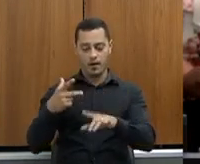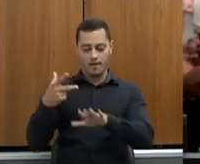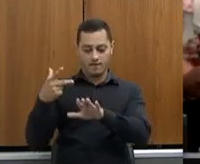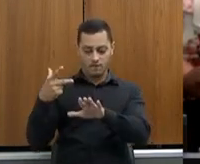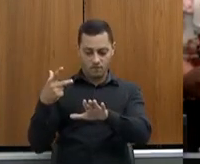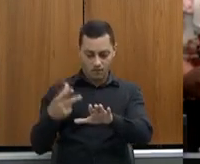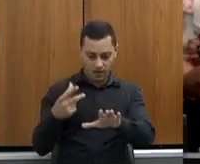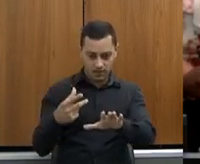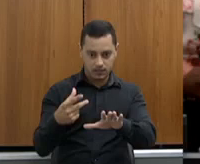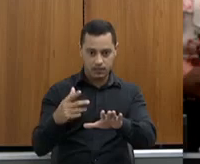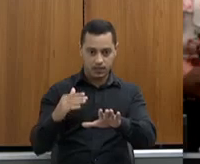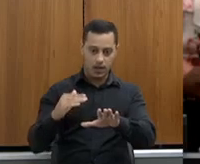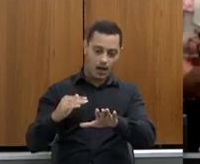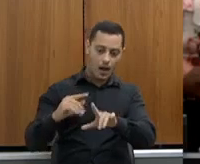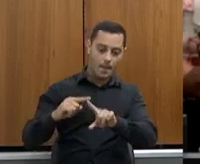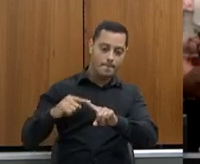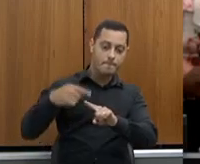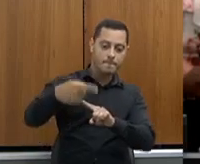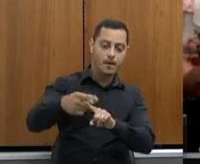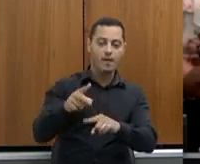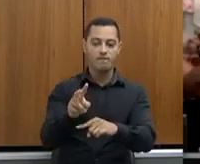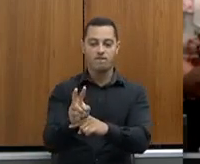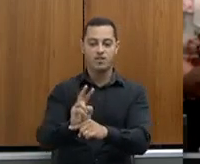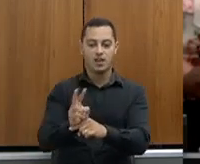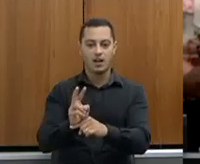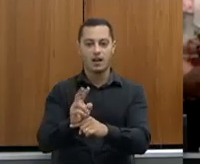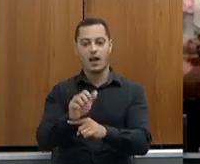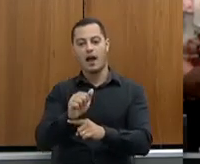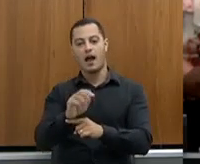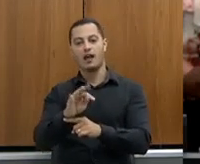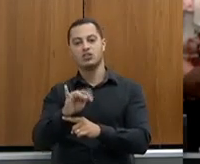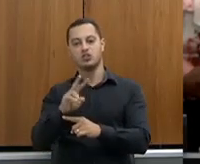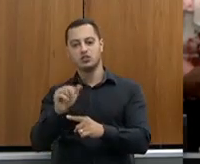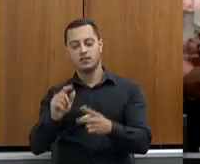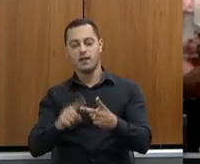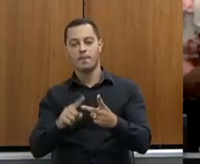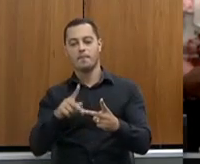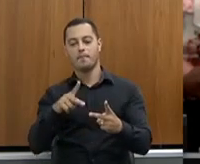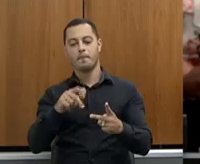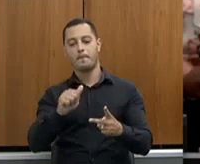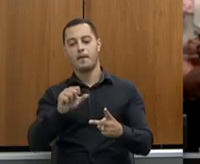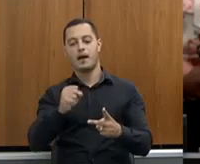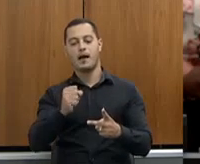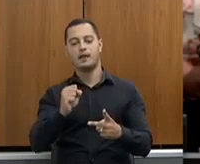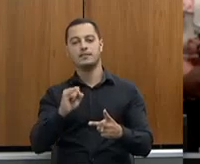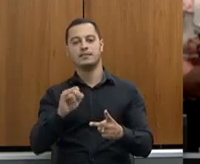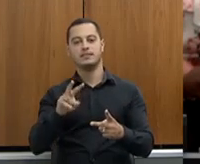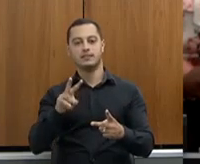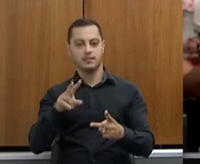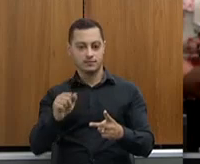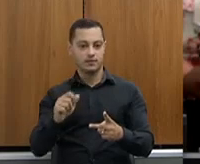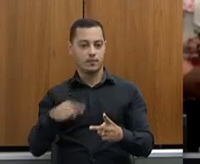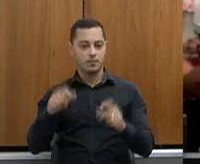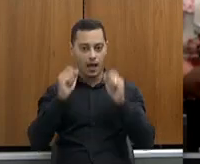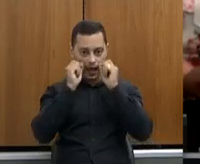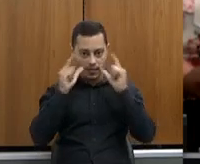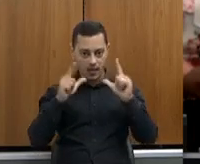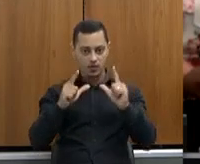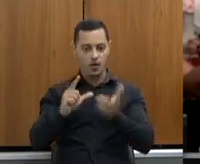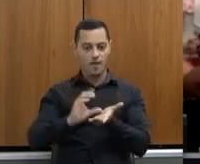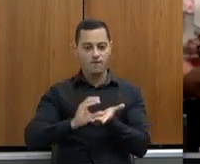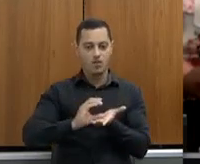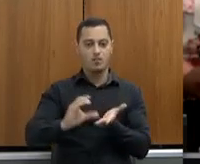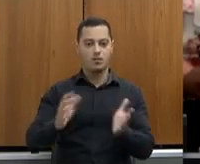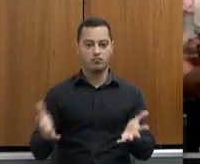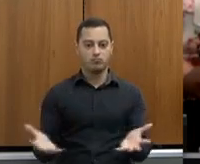ser a vigilância, a vigilância ativa, a vigilância passiva, e nós vamos ter que estar atentos cada vez mais, investindo nisso. Já estamos com um